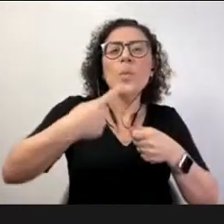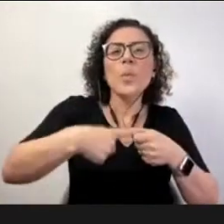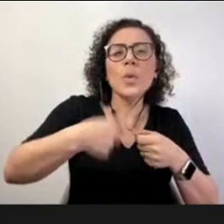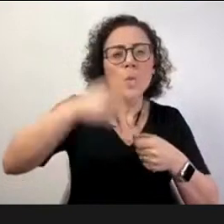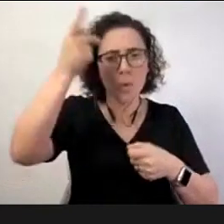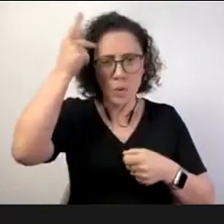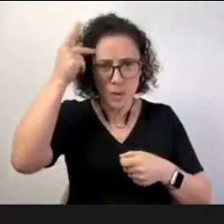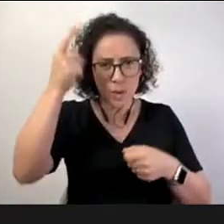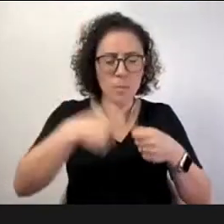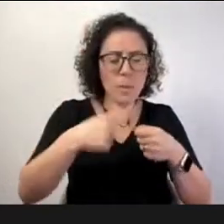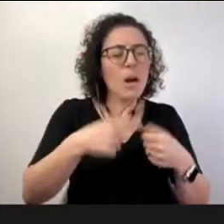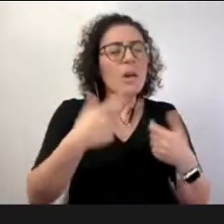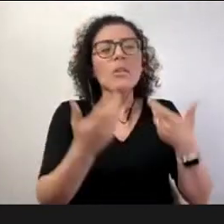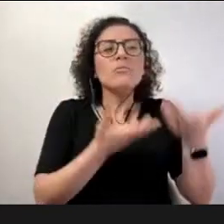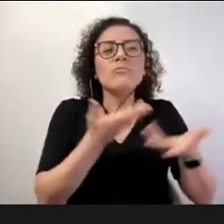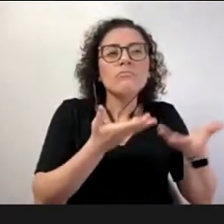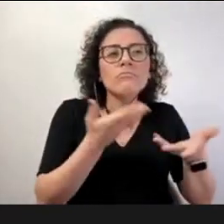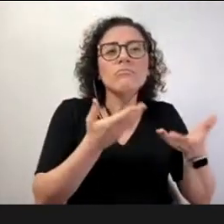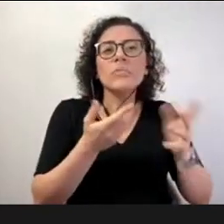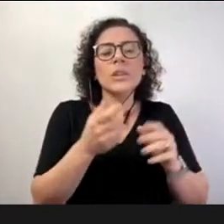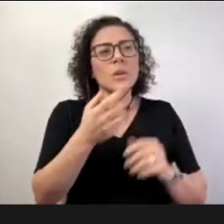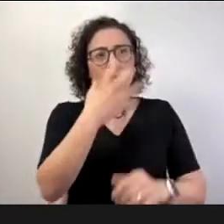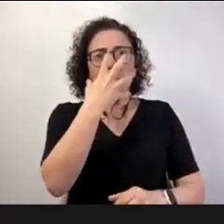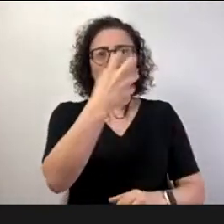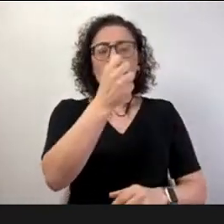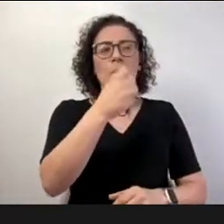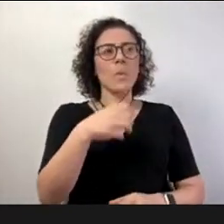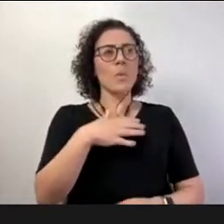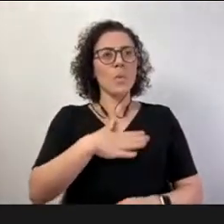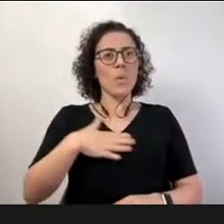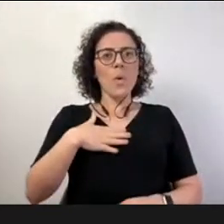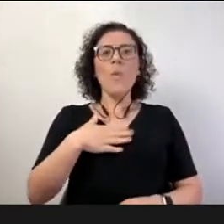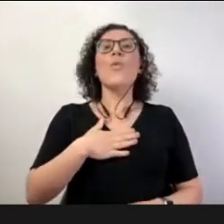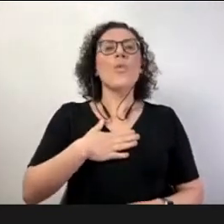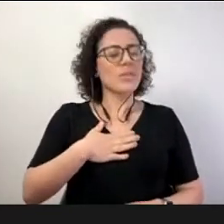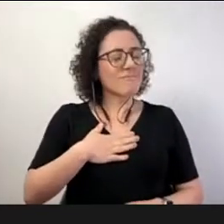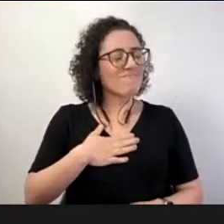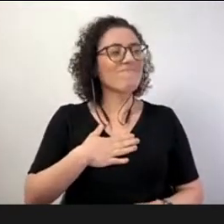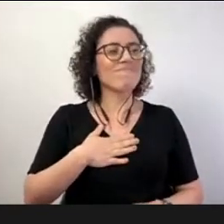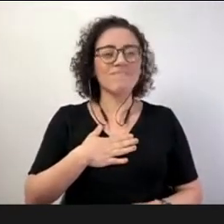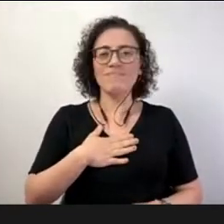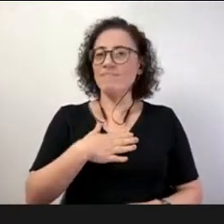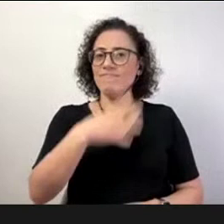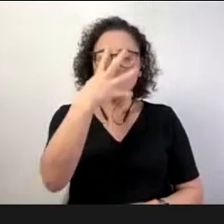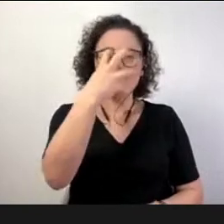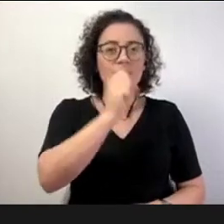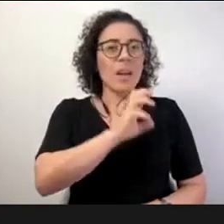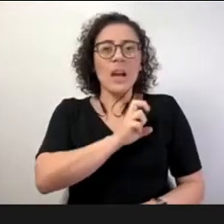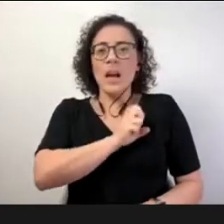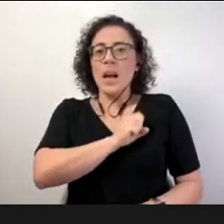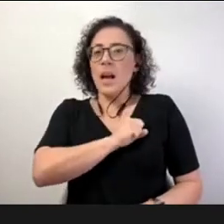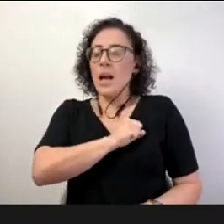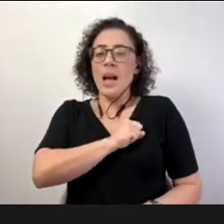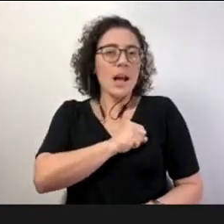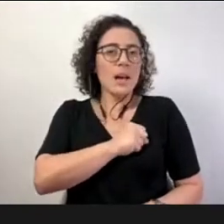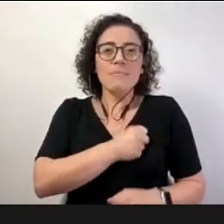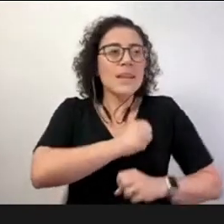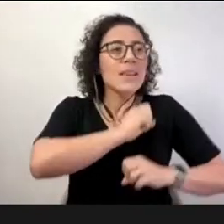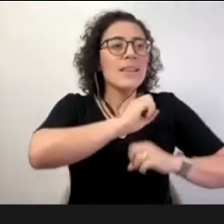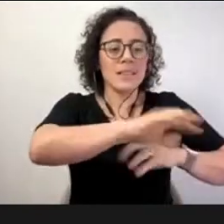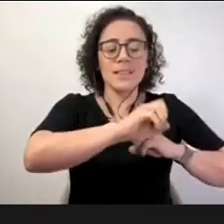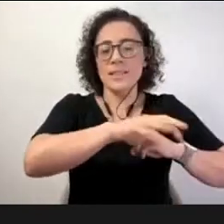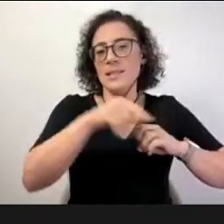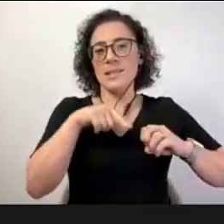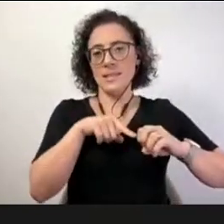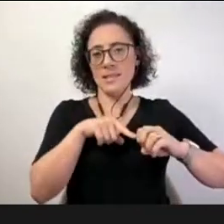formar, partir de uma crise existencial, fui buscar o que fazia meu coração pulsar, o legado que eu queria deixar no mundinho ali,